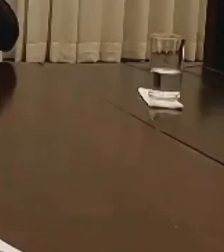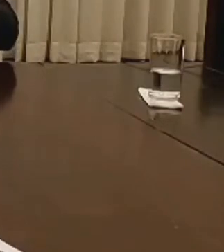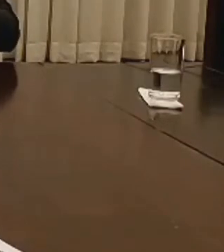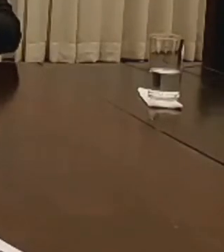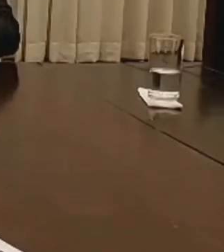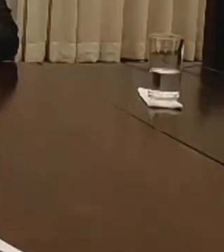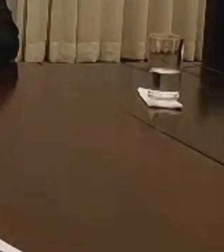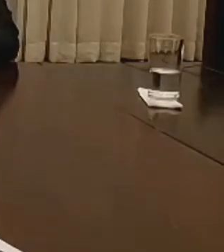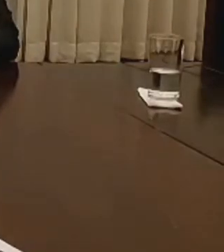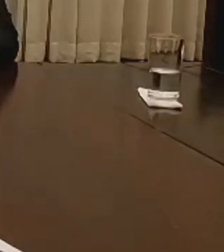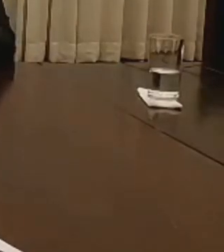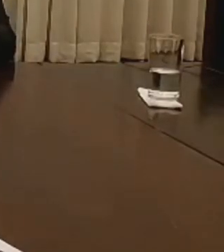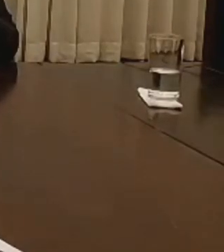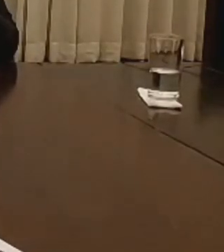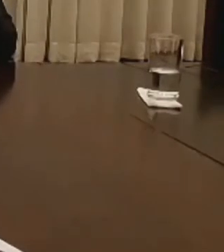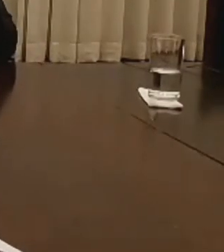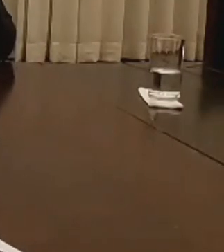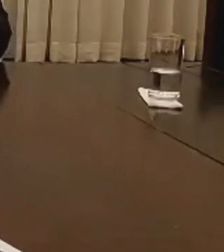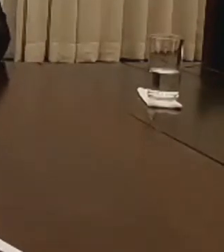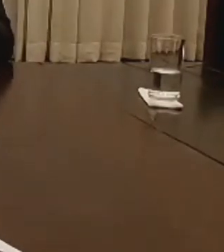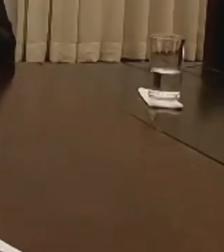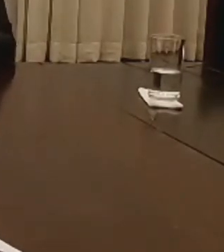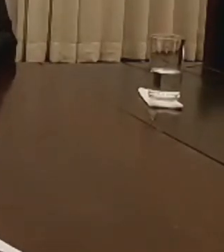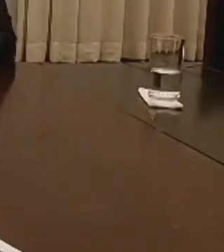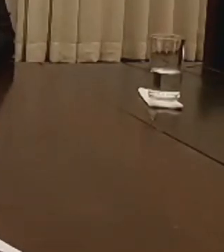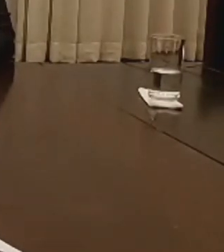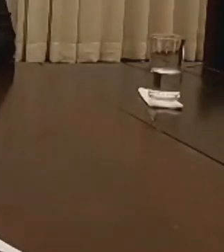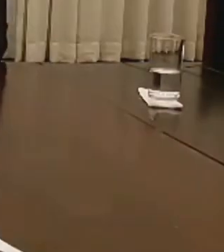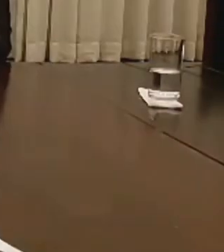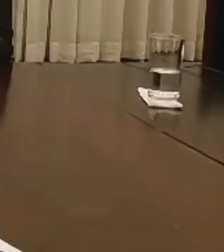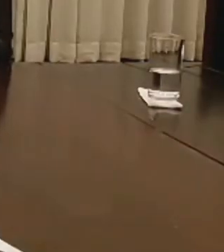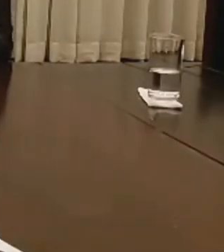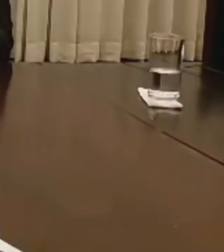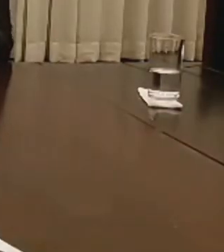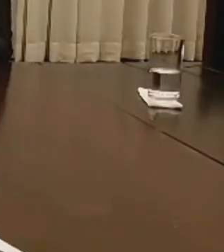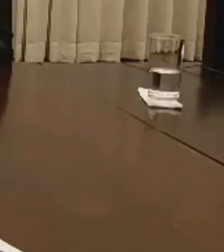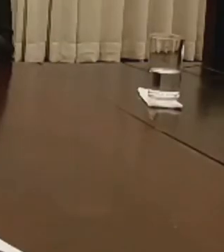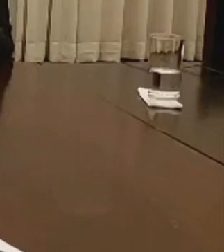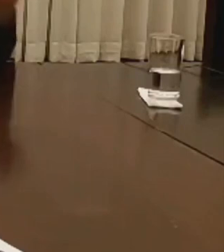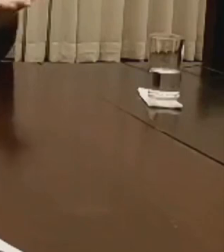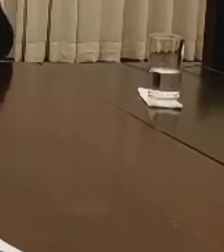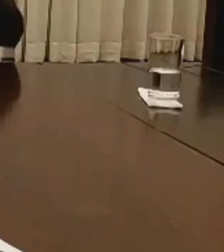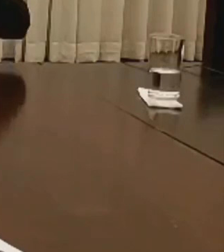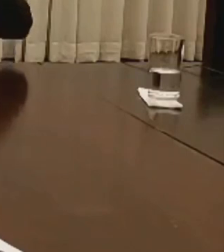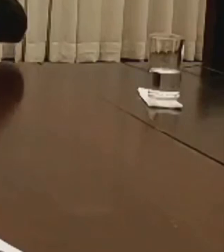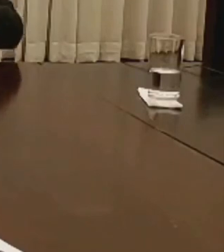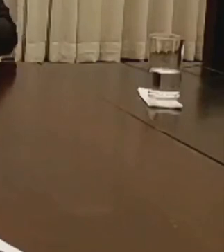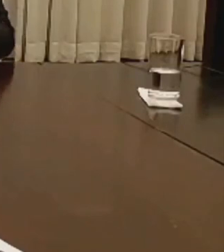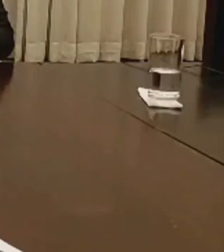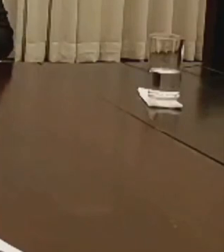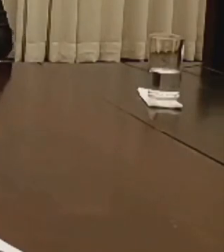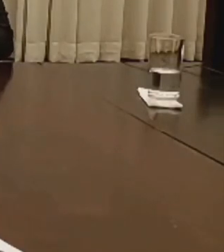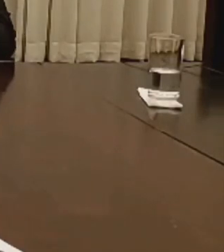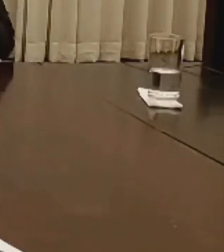150% o volume de negócios no comércio. O dólar está quase, fechou quase 4 reais, né? Está